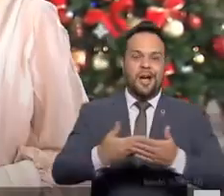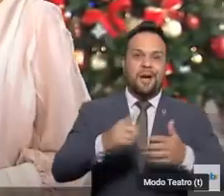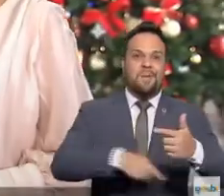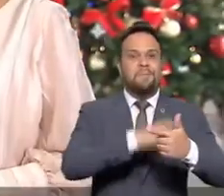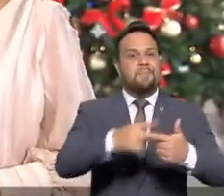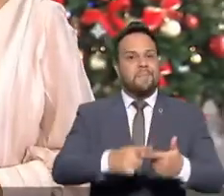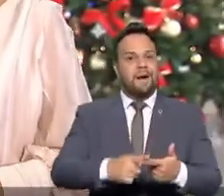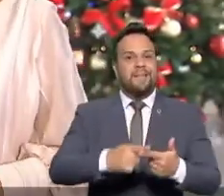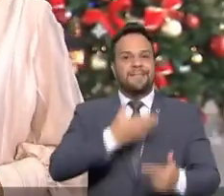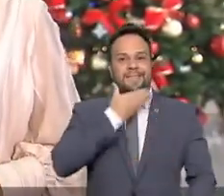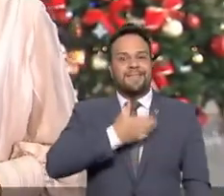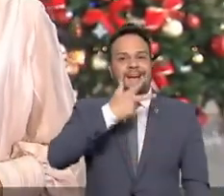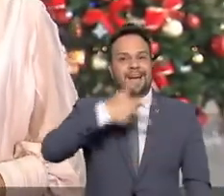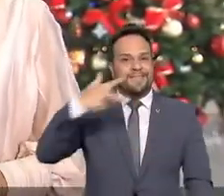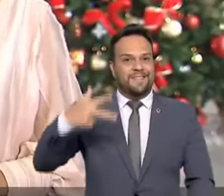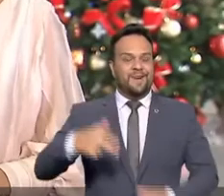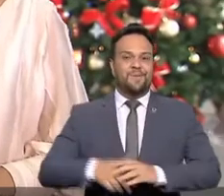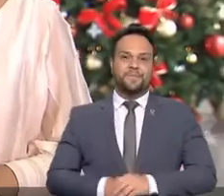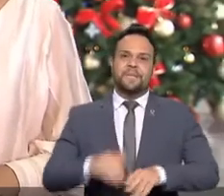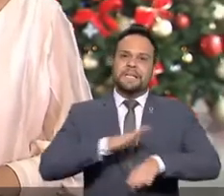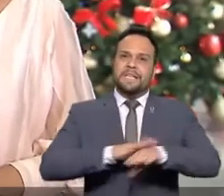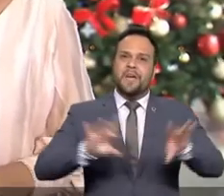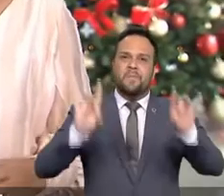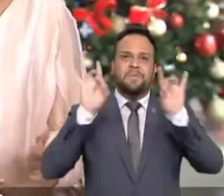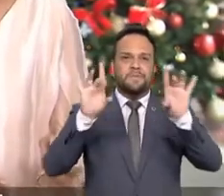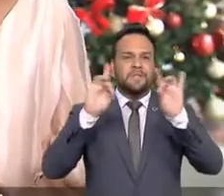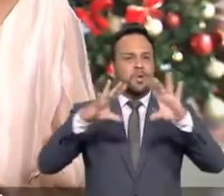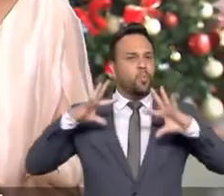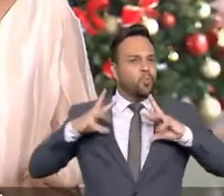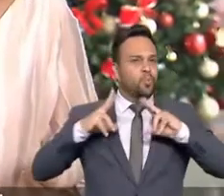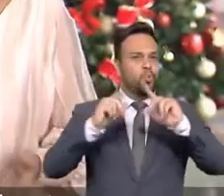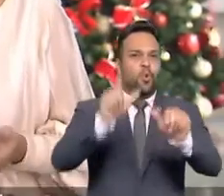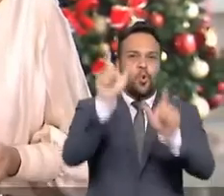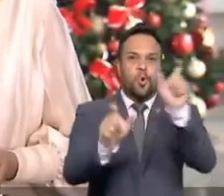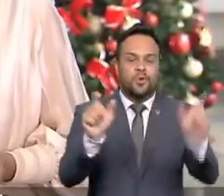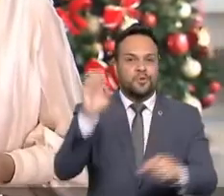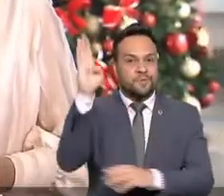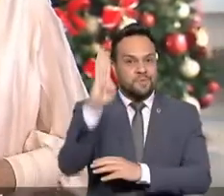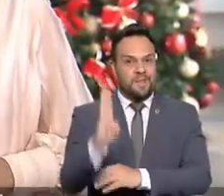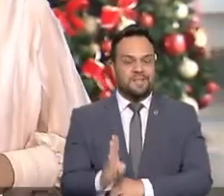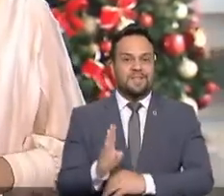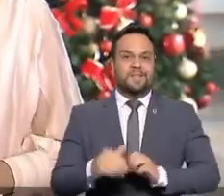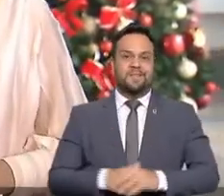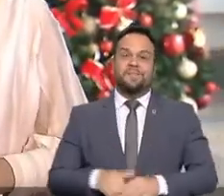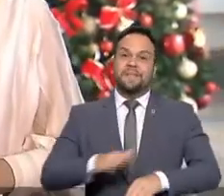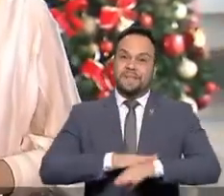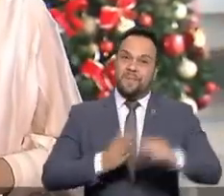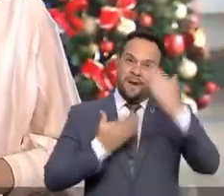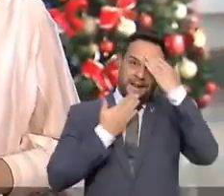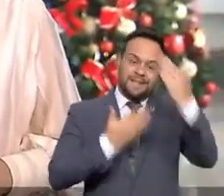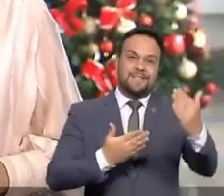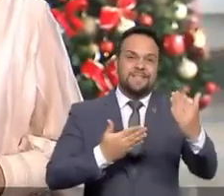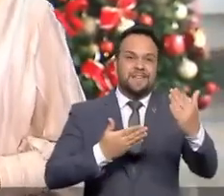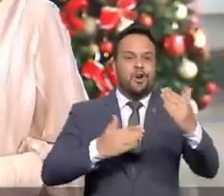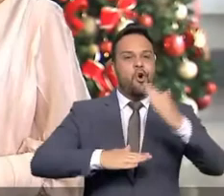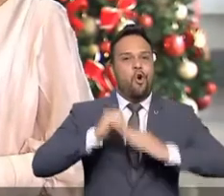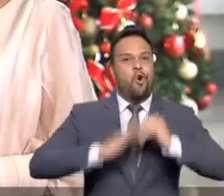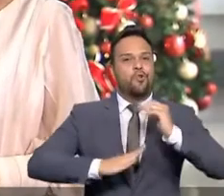Um tempo especial na vida de todos os brasileiros. Tempo de agradecer, construir e confraternizar.